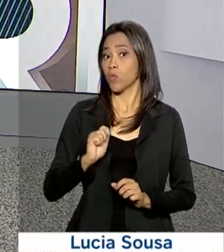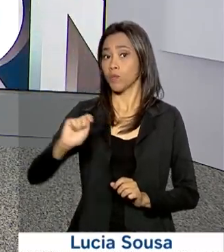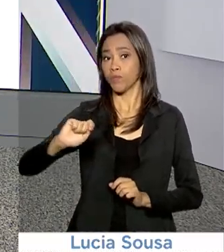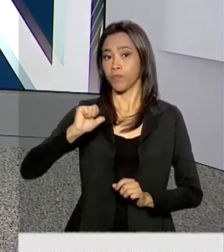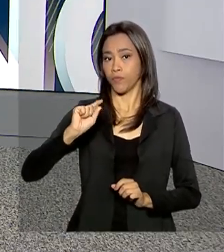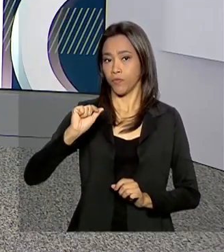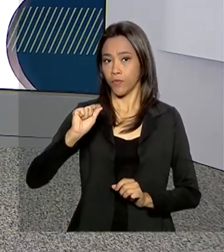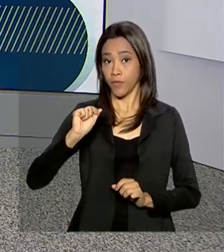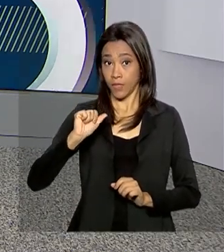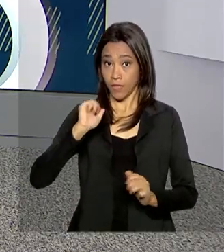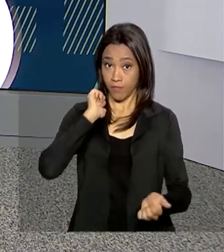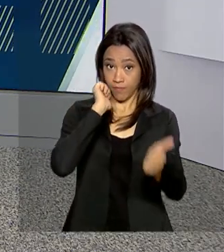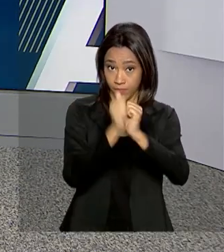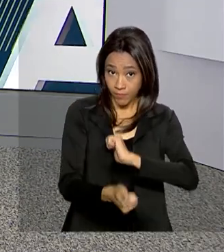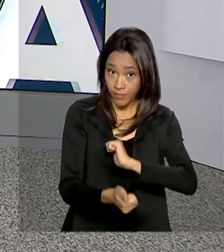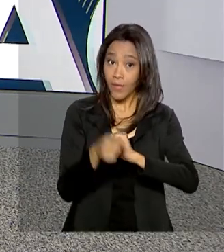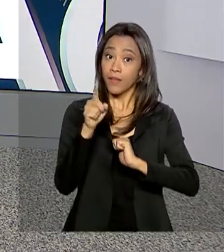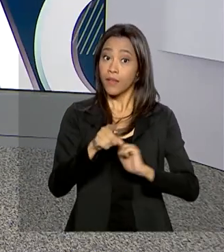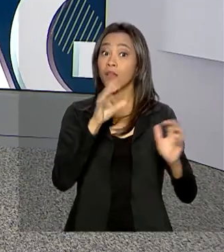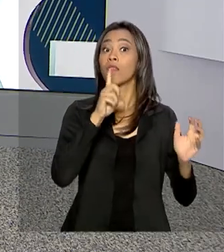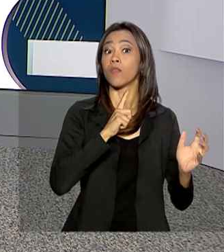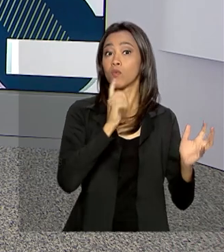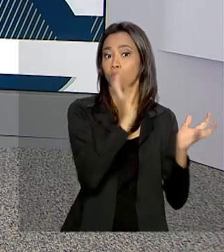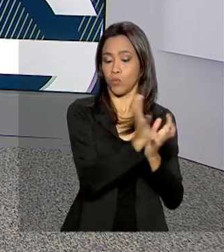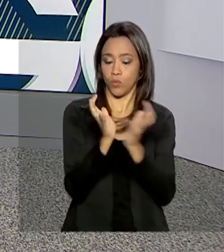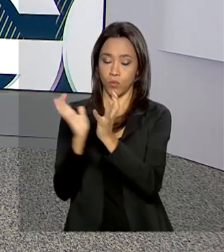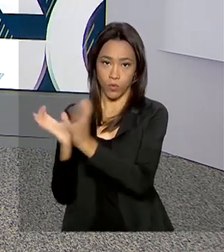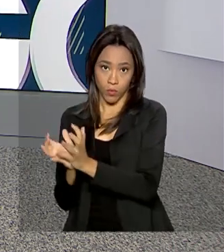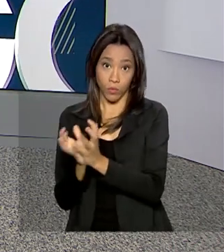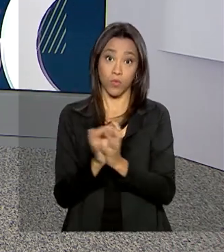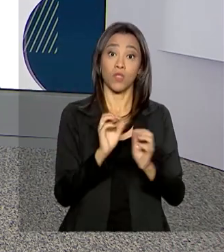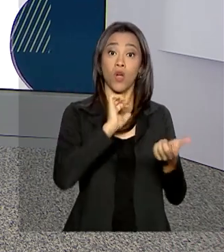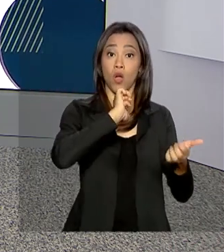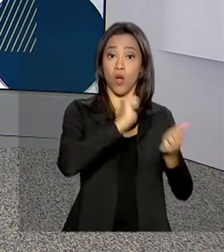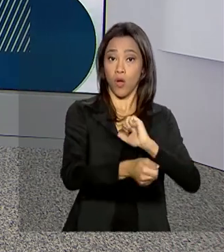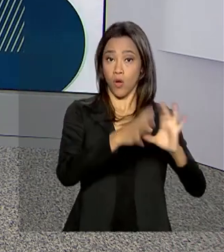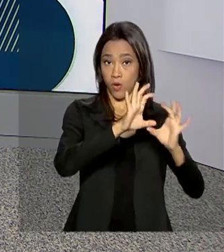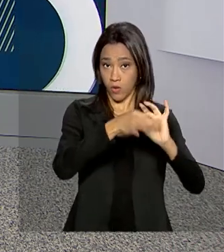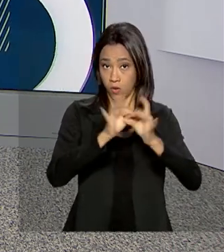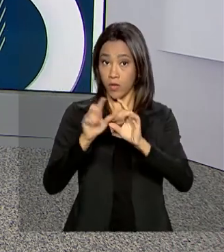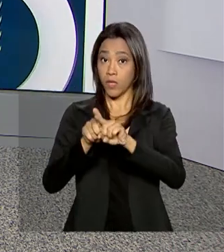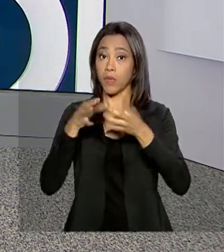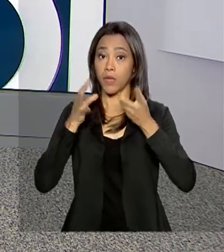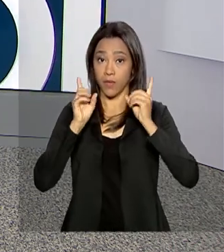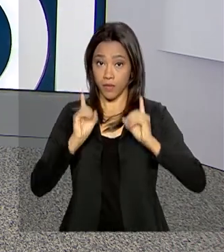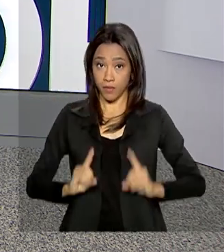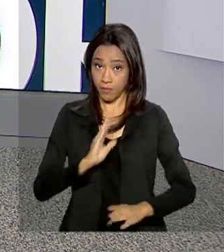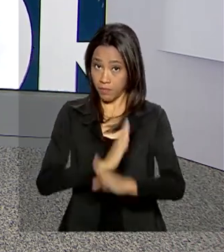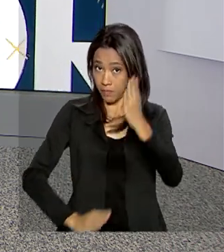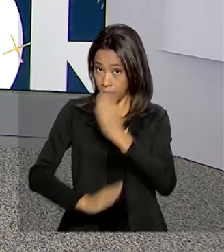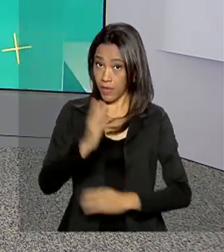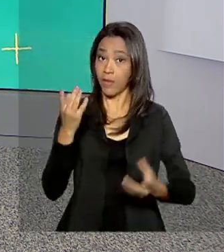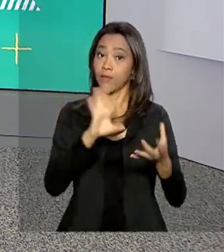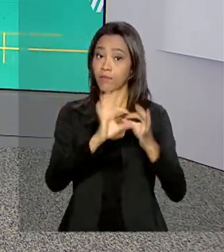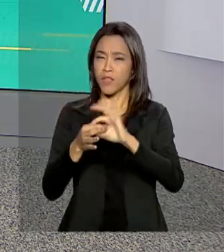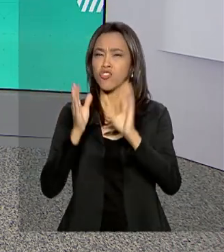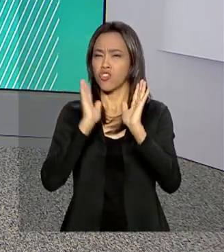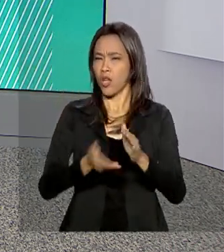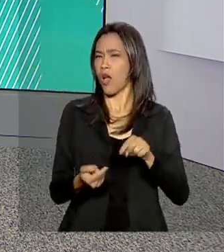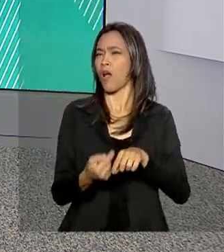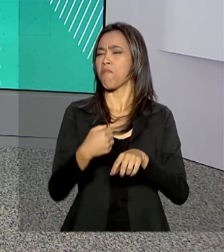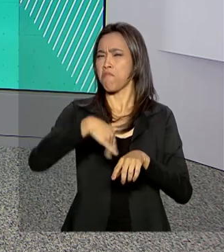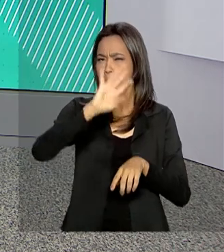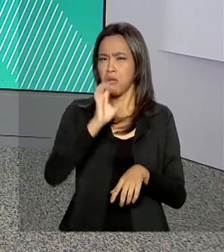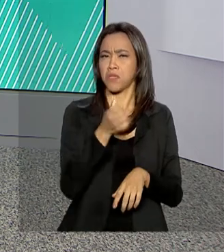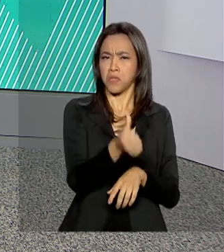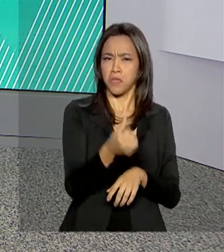modalidades que compõem os programas Olímpico e Paralímpico. Desde a criação do programa já foram concedidas mais de 63 mil